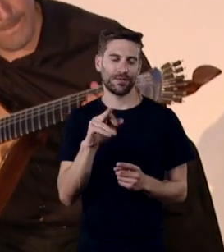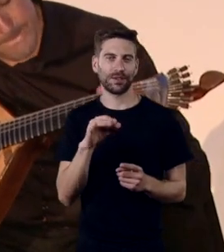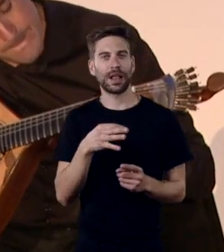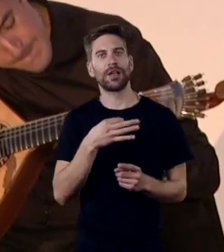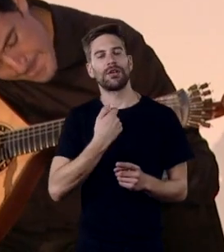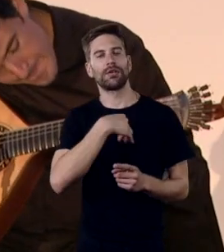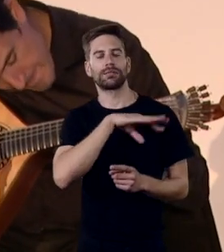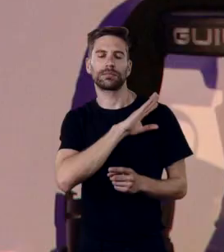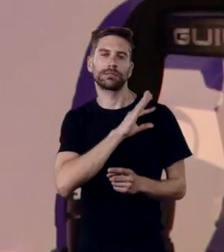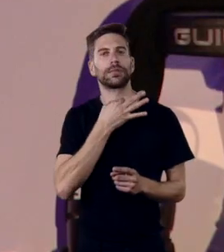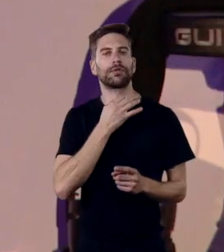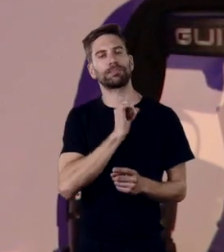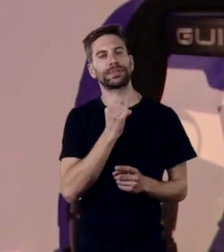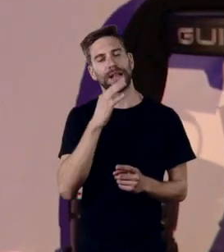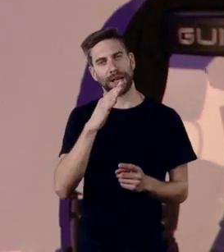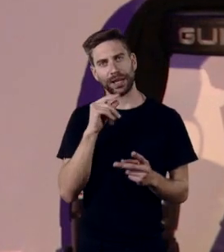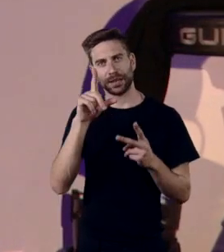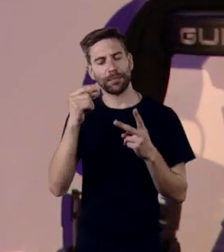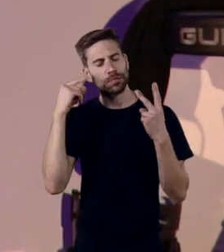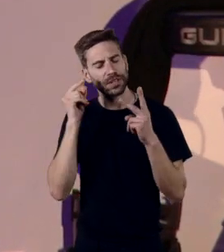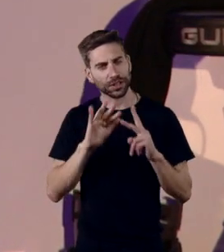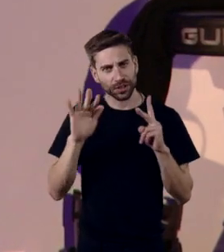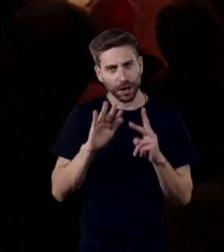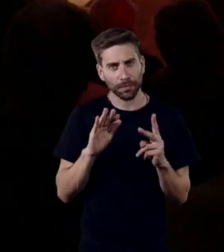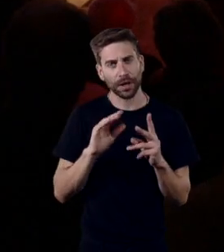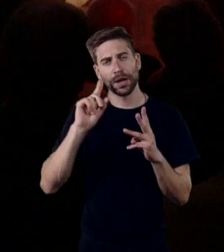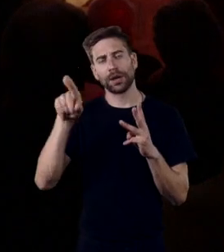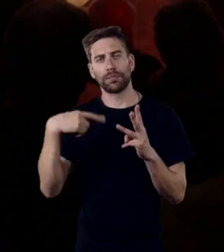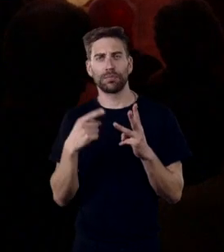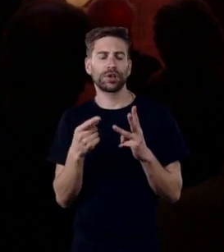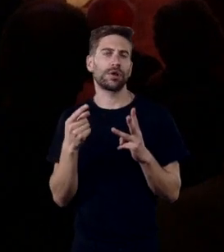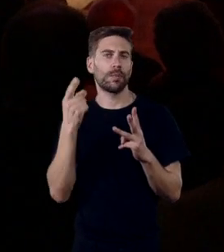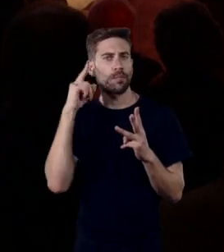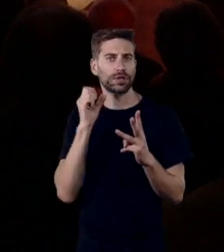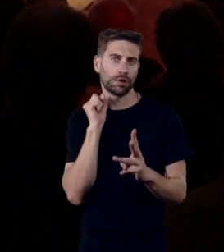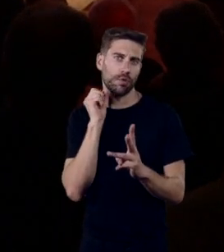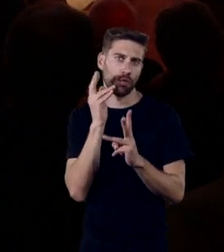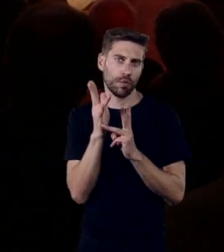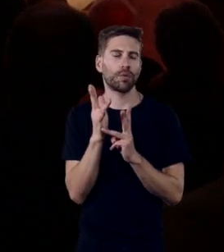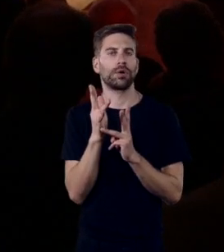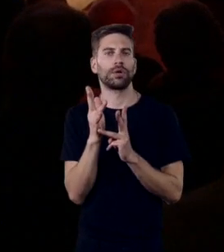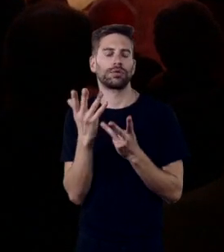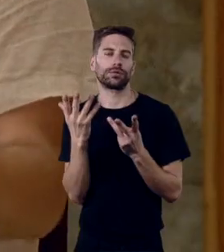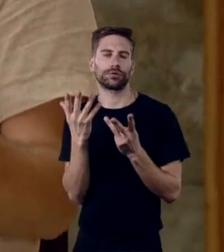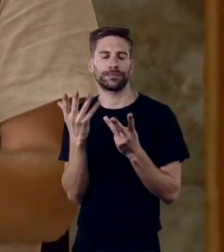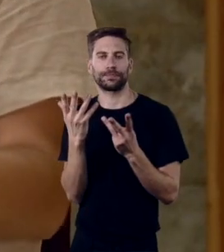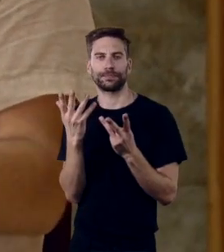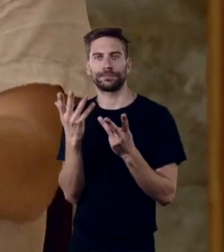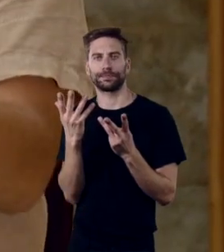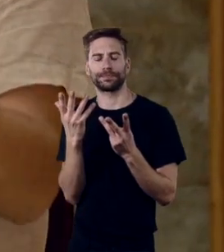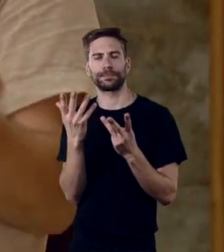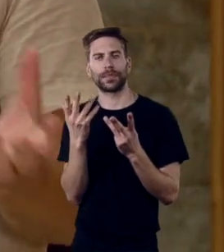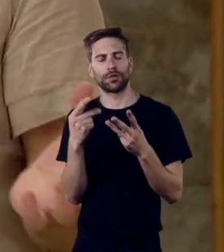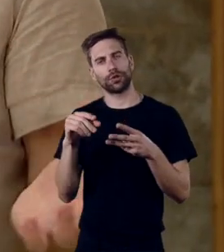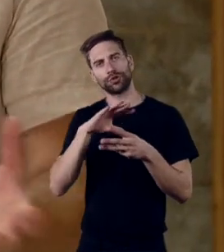a parte das baladas com o Pato e um bocadinho também das músicas depois já sem ele e com outros músicos. Portanto, fazemos aqui um